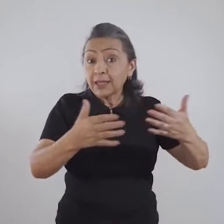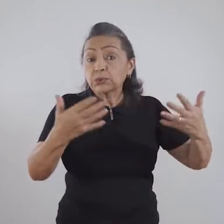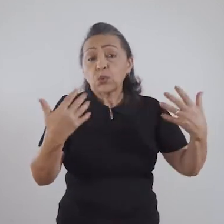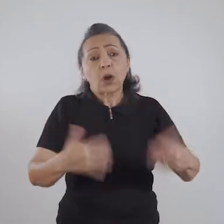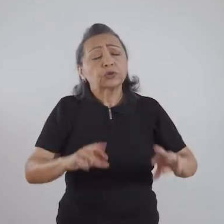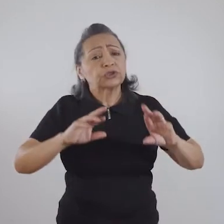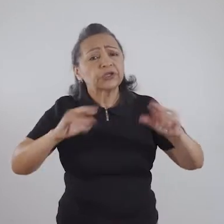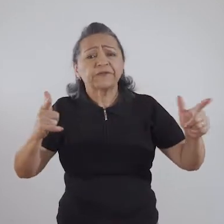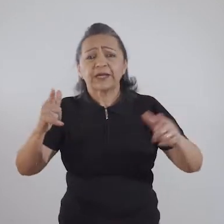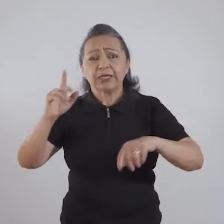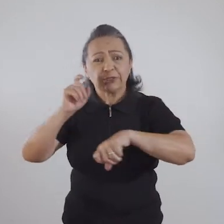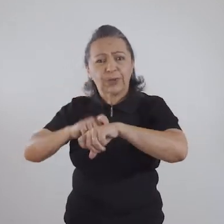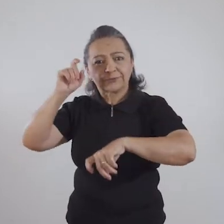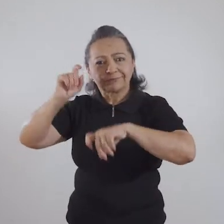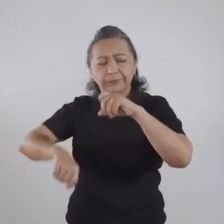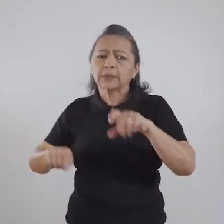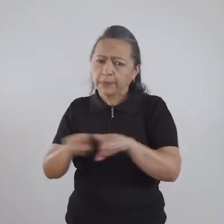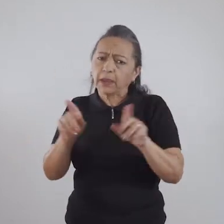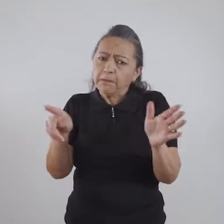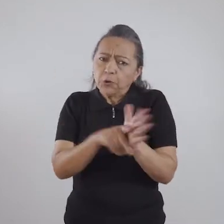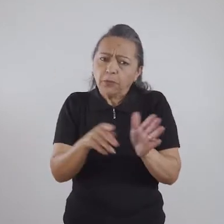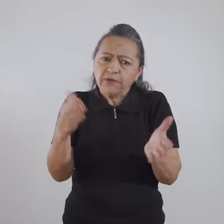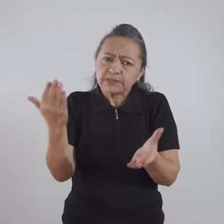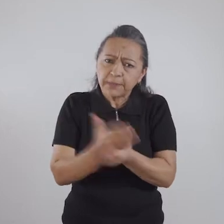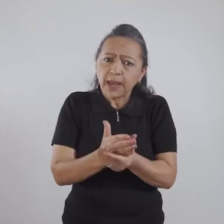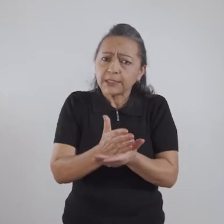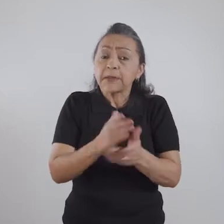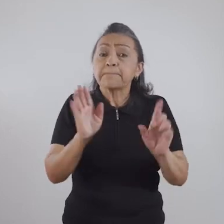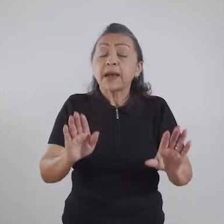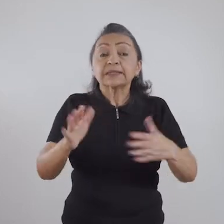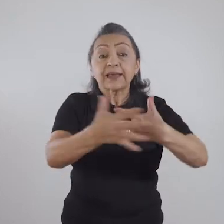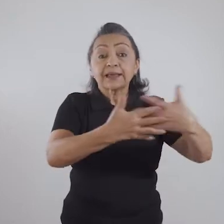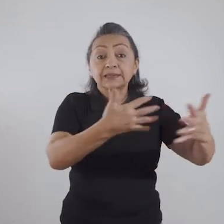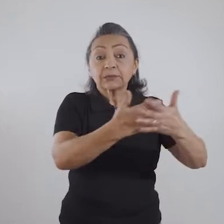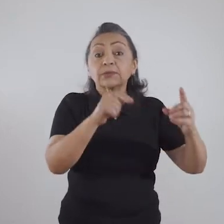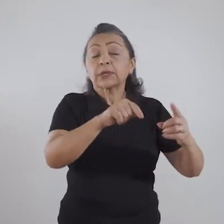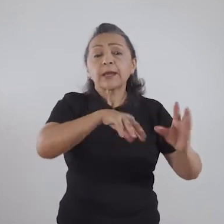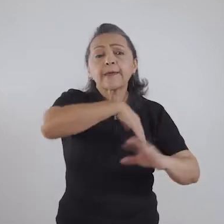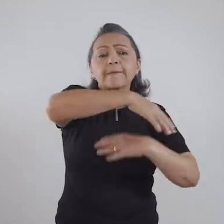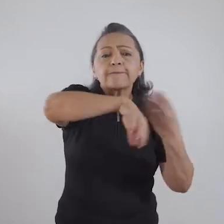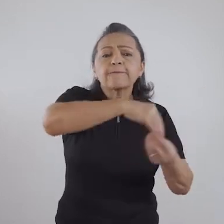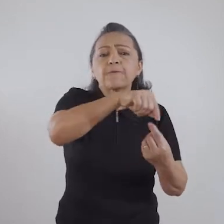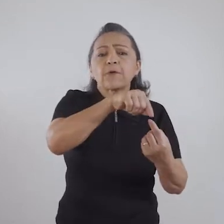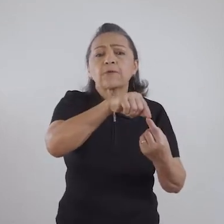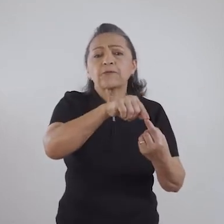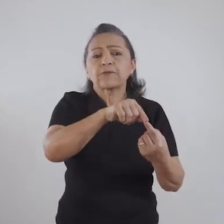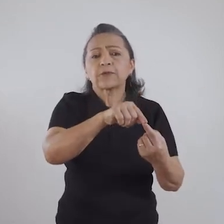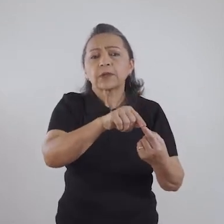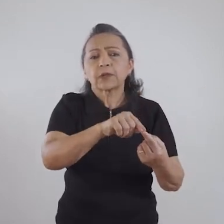sexual. Faz parte também o ato sexual, mas a sexualidade, ela envolve um